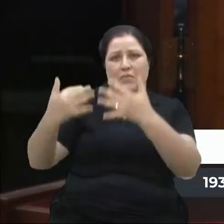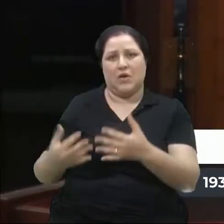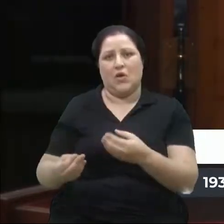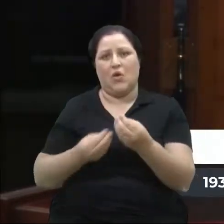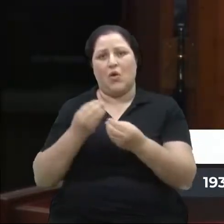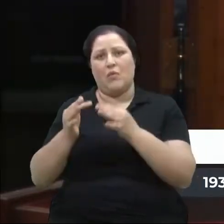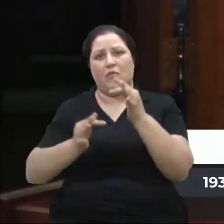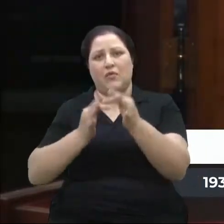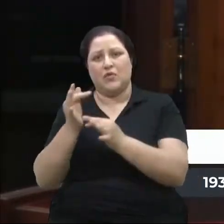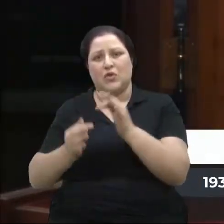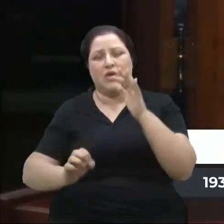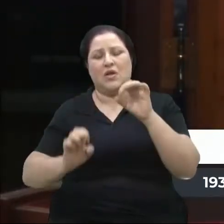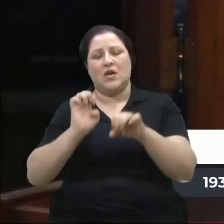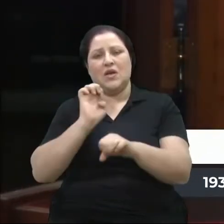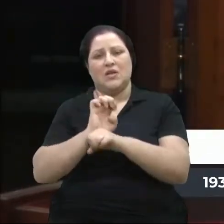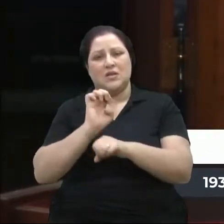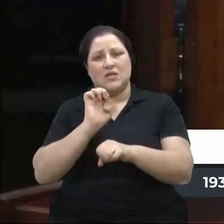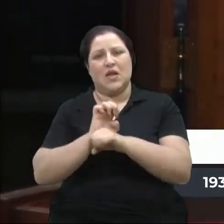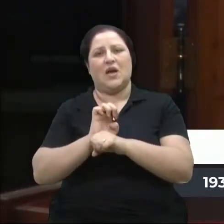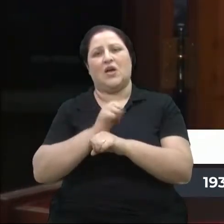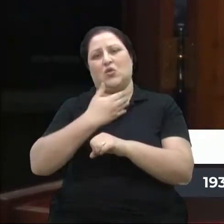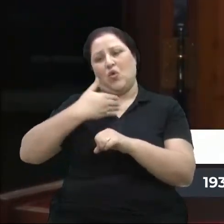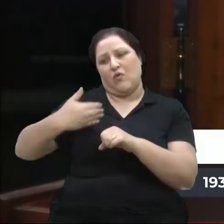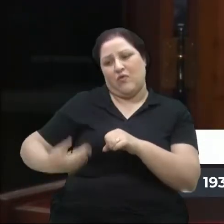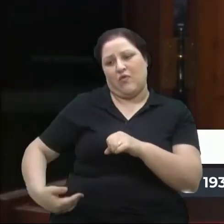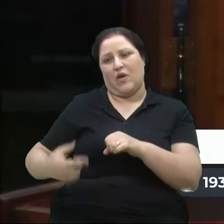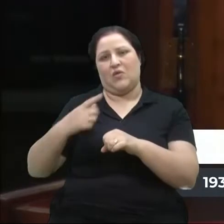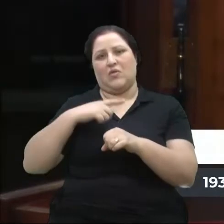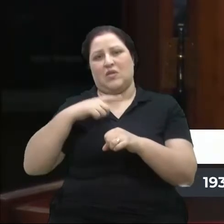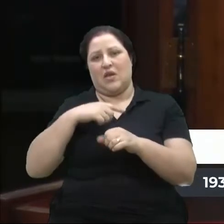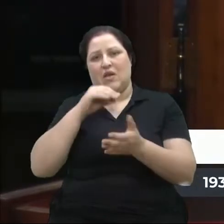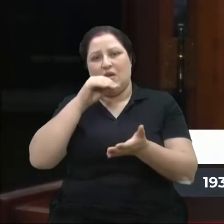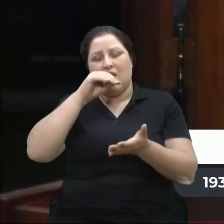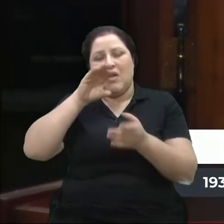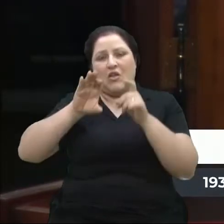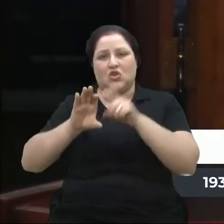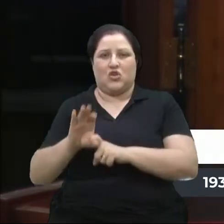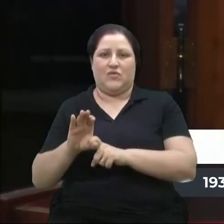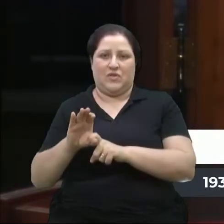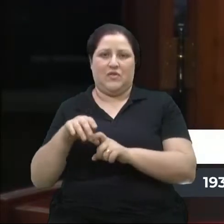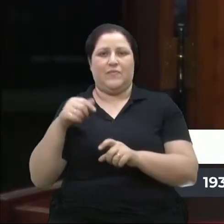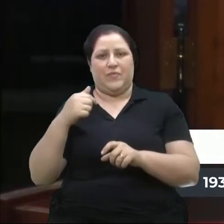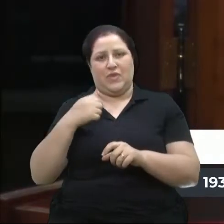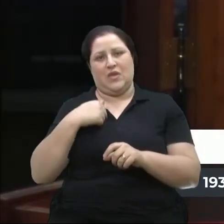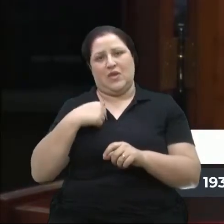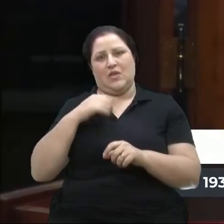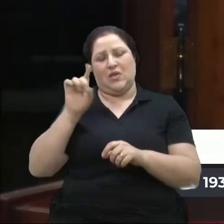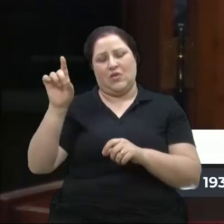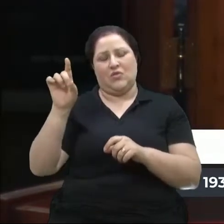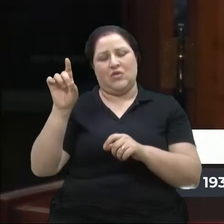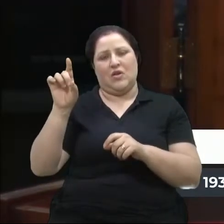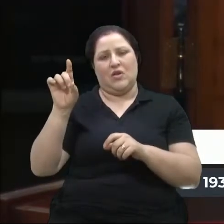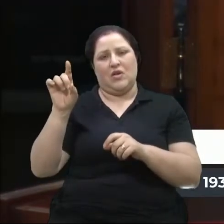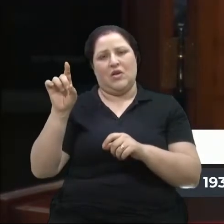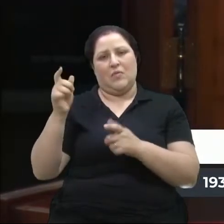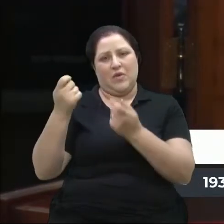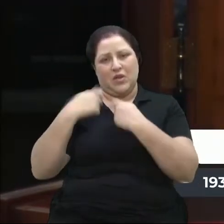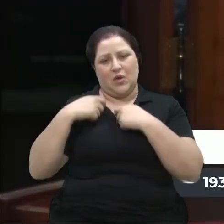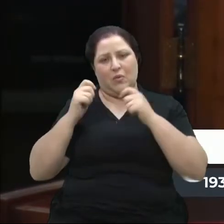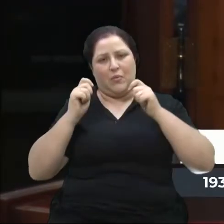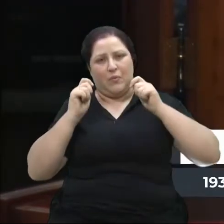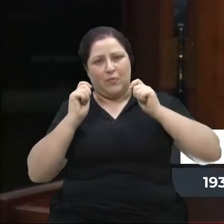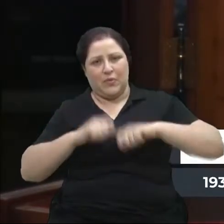quando o Estado tem déficit. Não tem problema. Tive a obra de Deus de ter podido estudar.